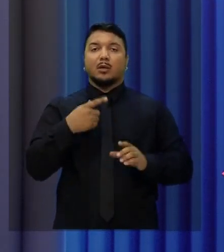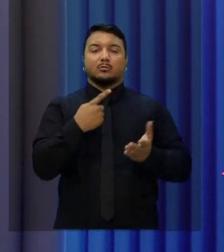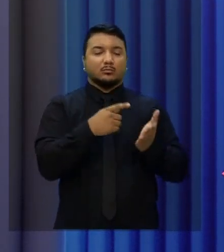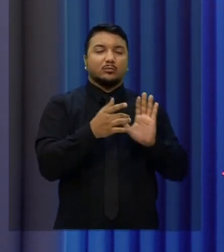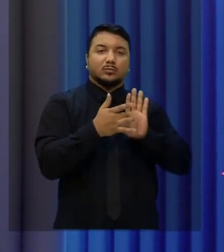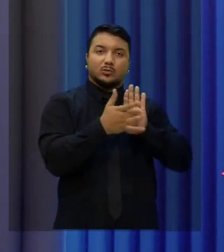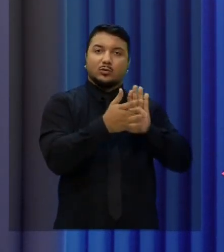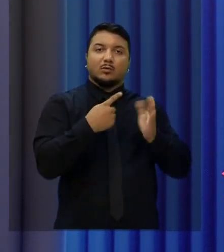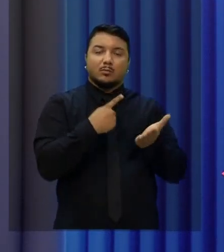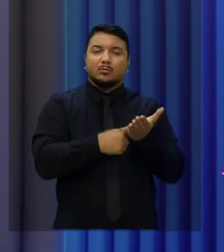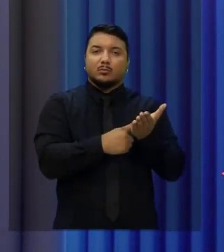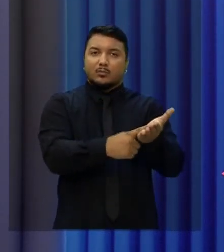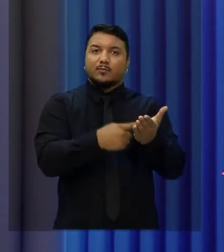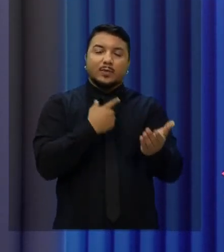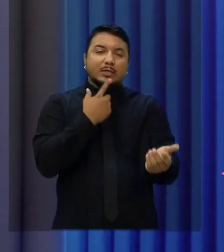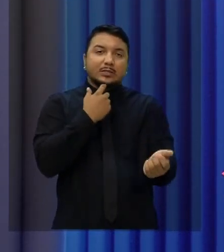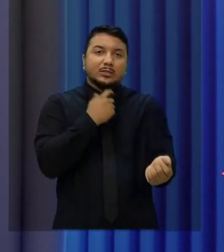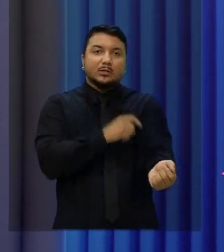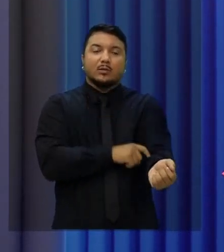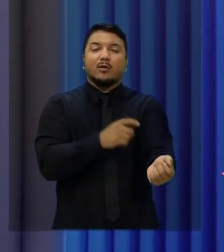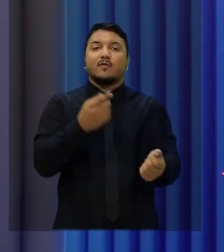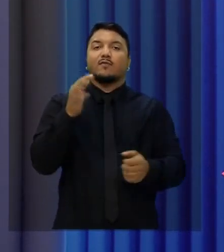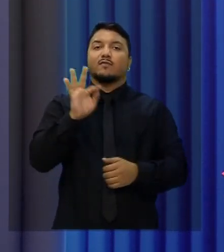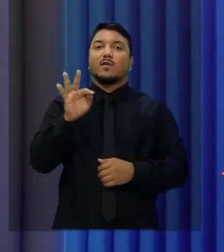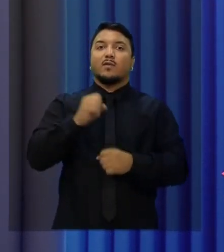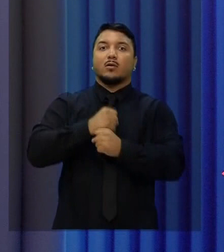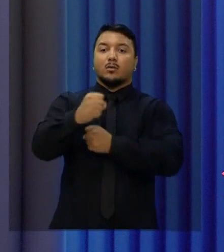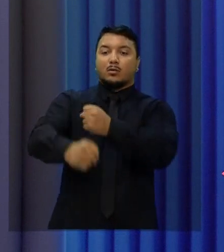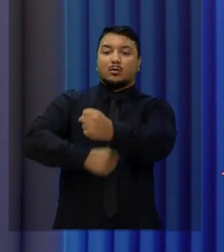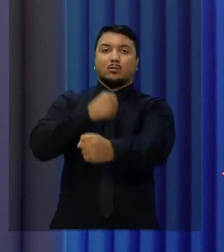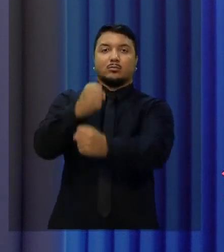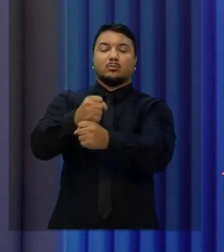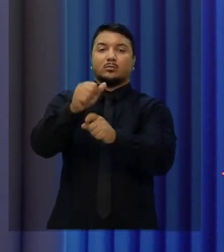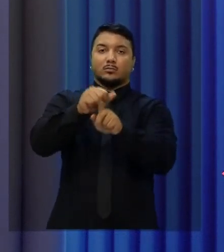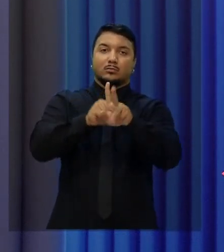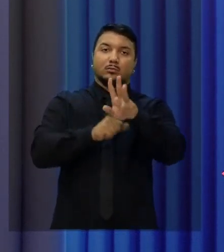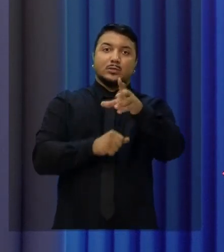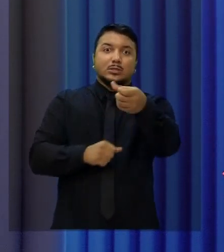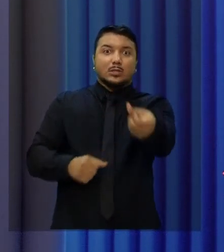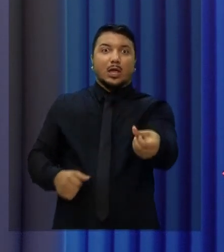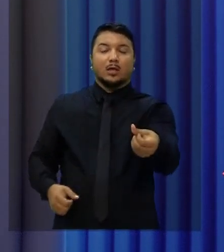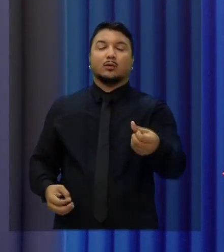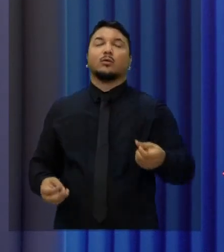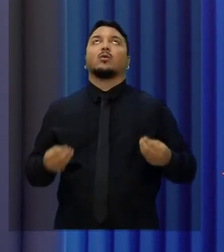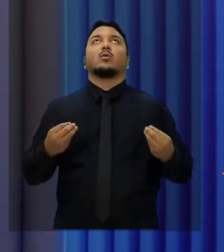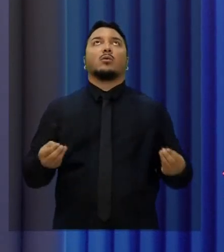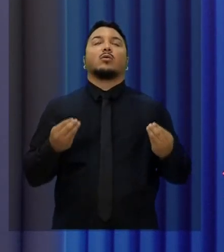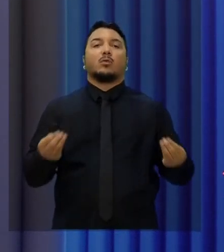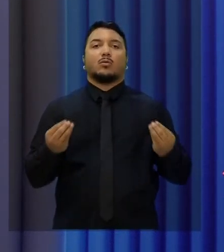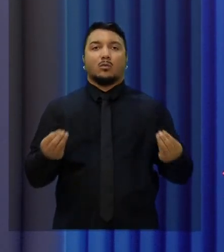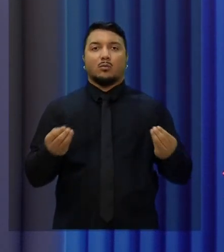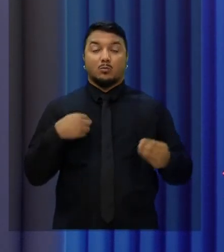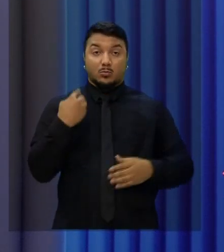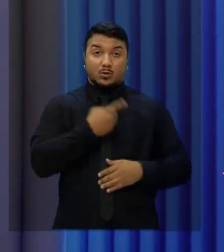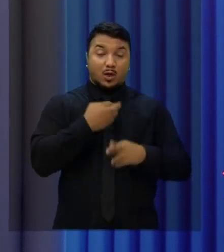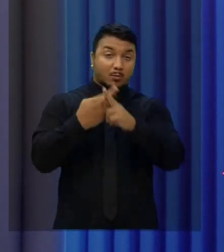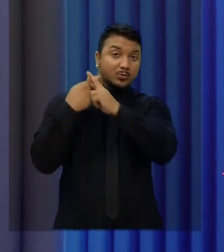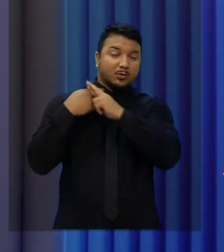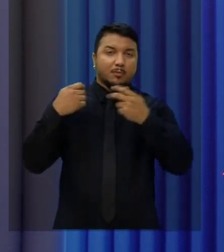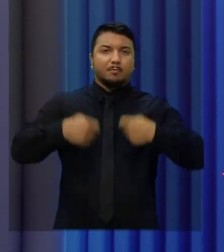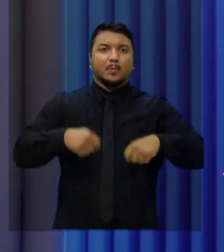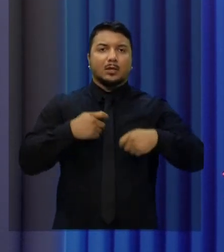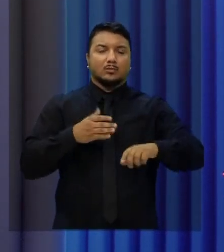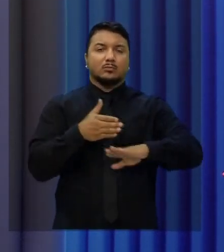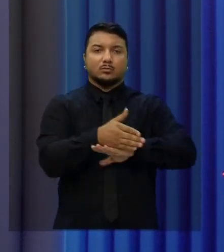aqui em Fortaleza e foi marcado para fevereiro do próximo ano, seis meses depois. A gente precisa ter responsabilidade e garantir o acesso ao